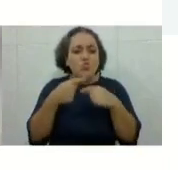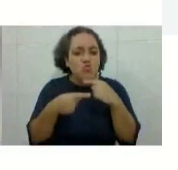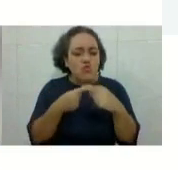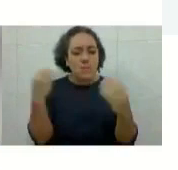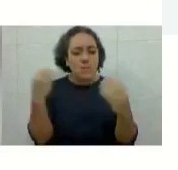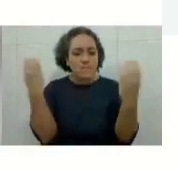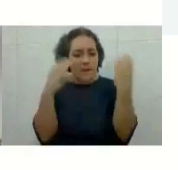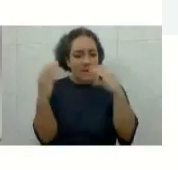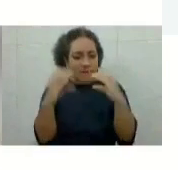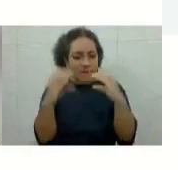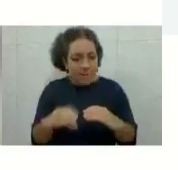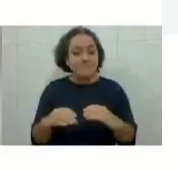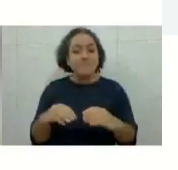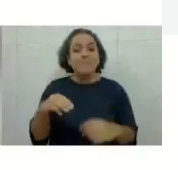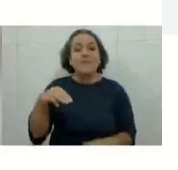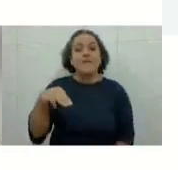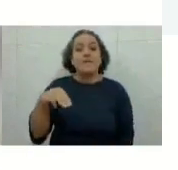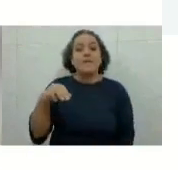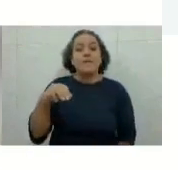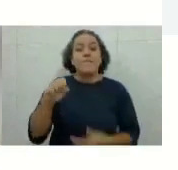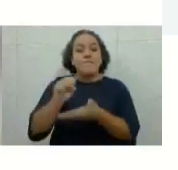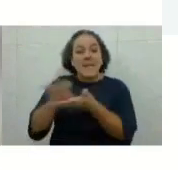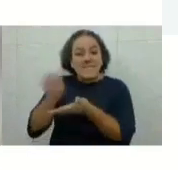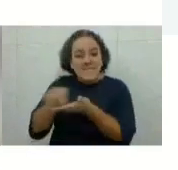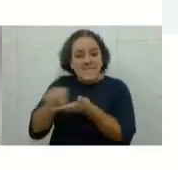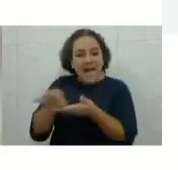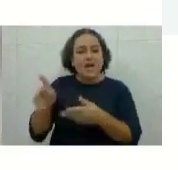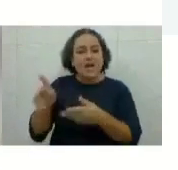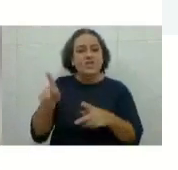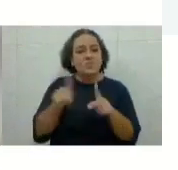professor, ou vocês precisam utilizar